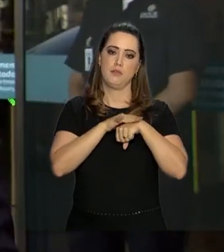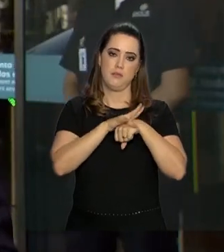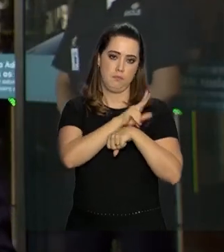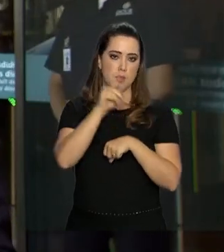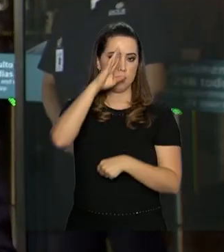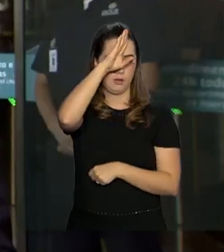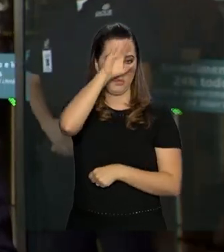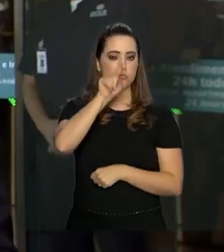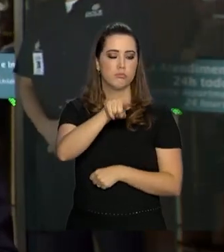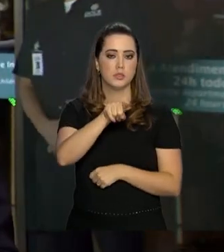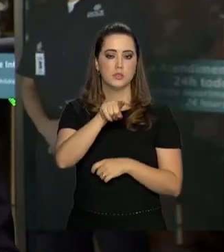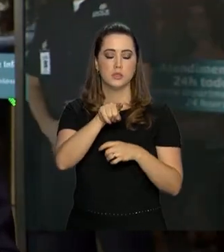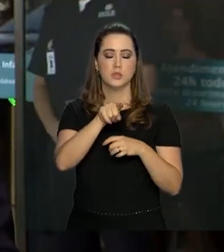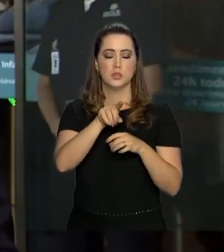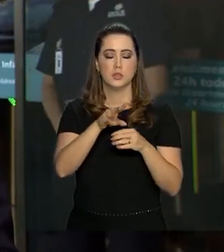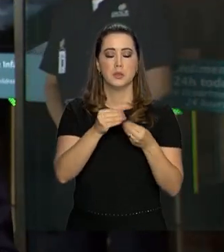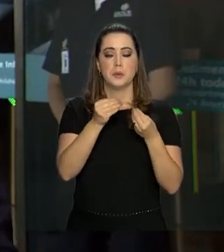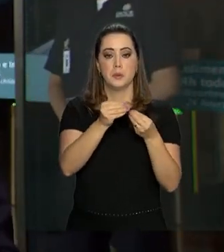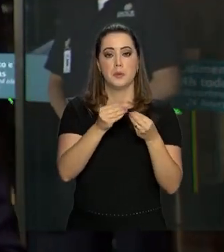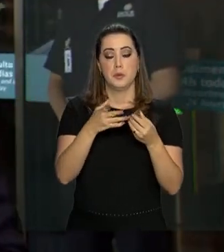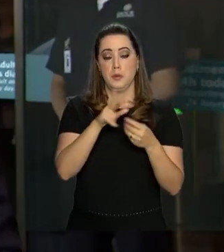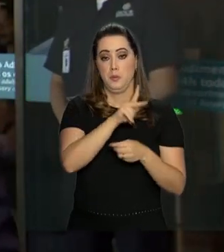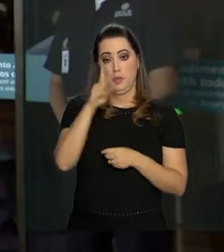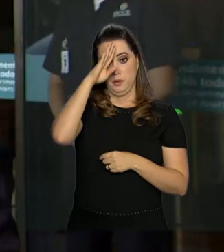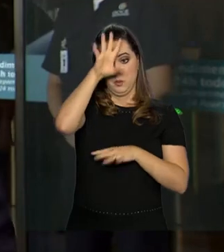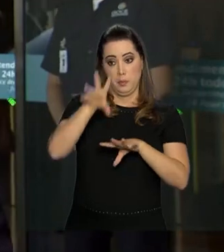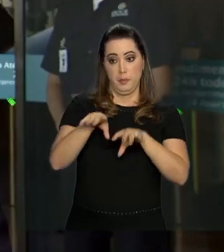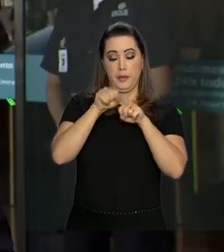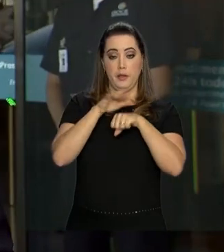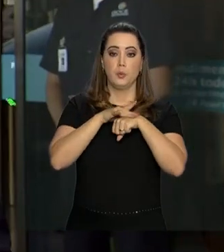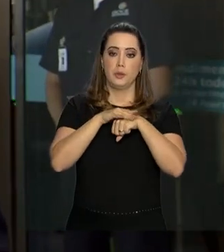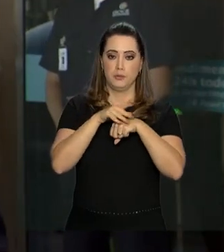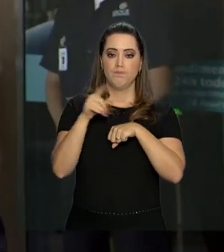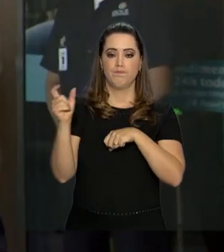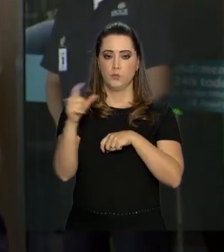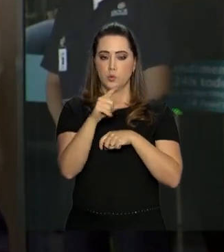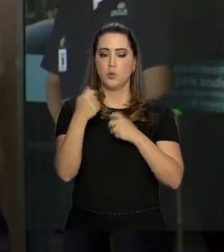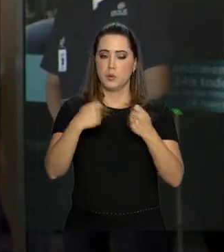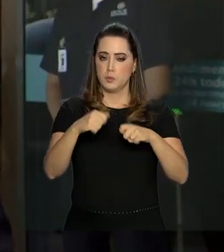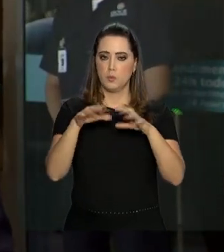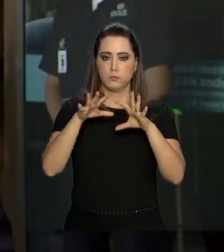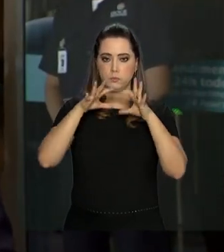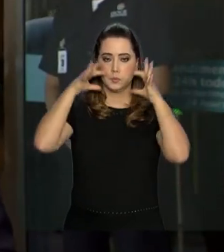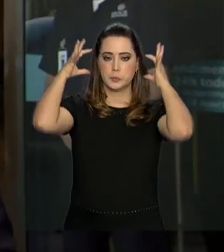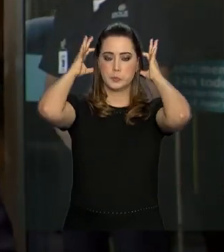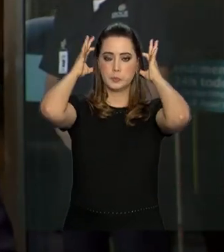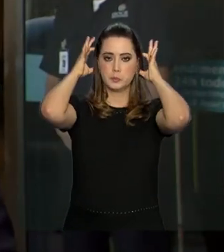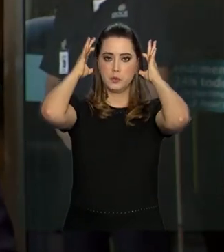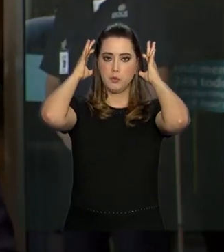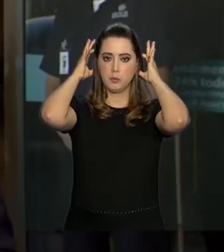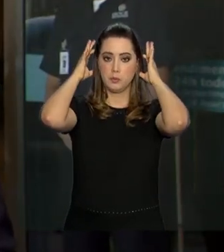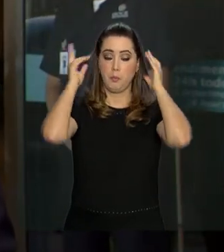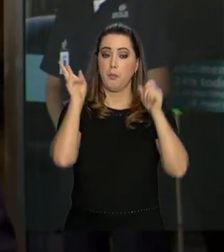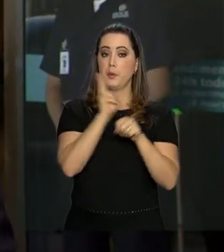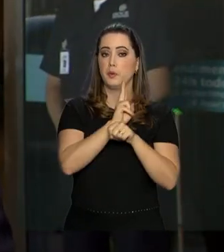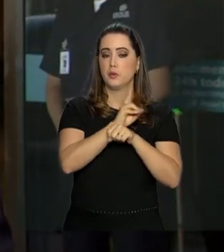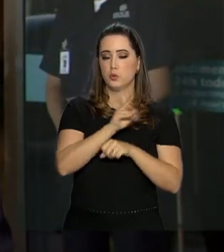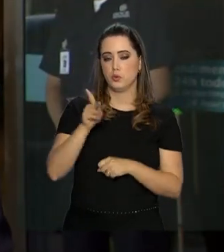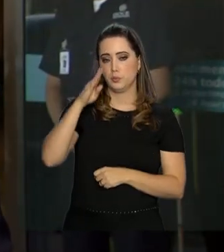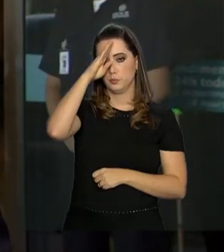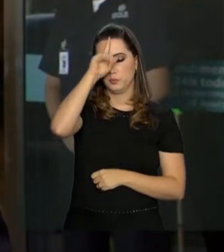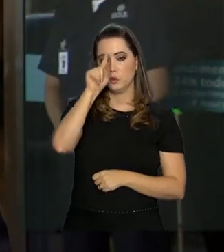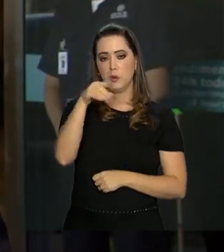porta-voz da presidência da República, Otávio Rego Barros, falou que uma das principais preocupações do presidente Jair Bolsonaro é